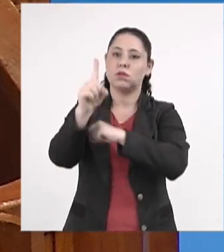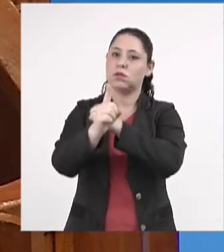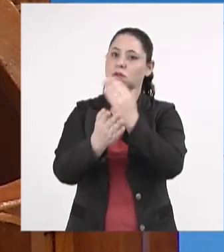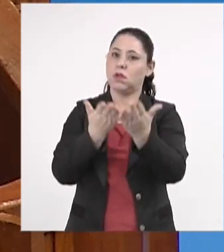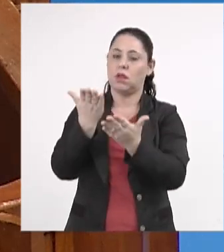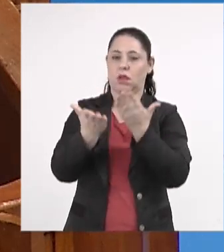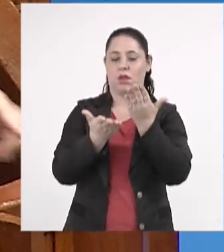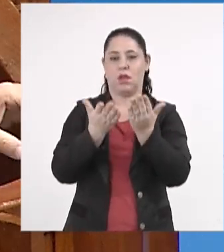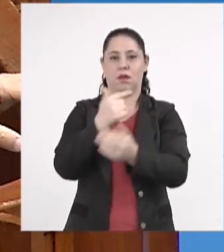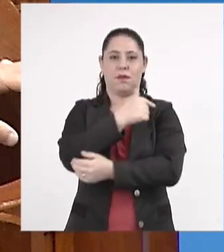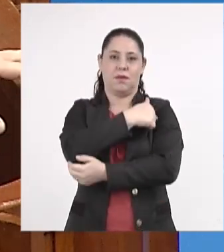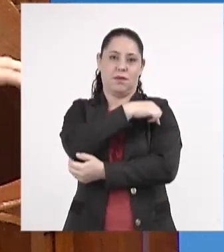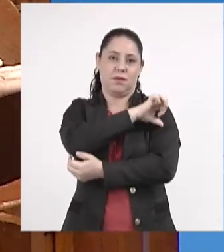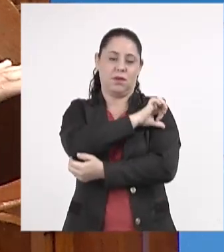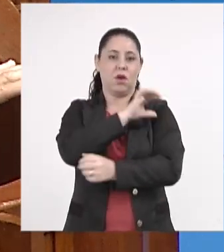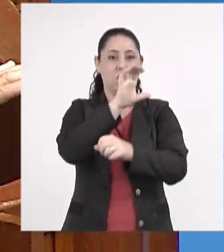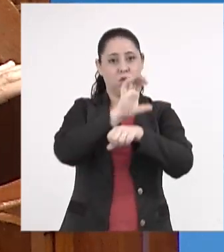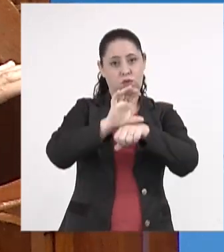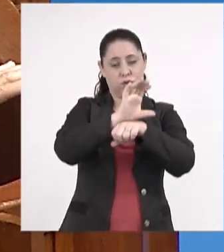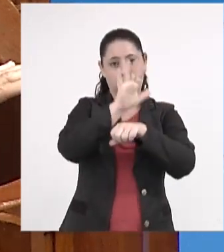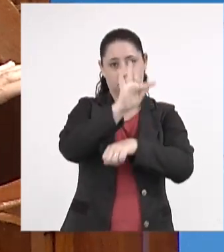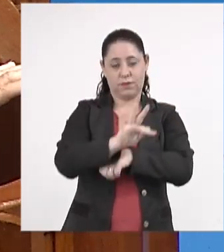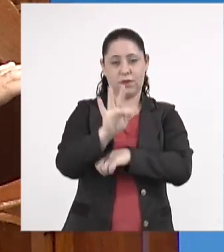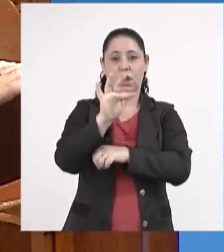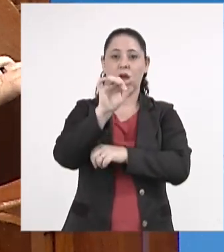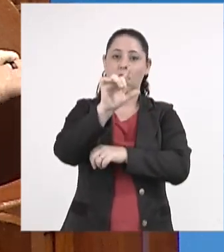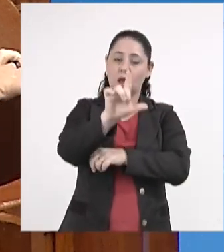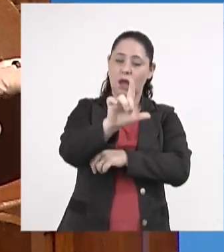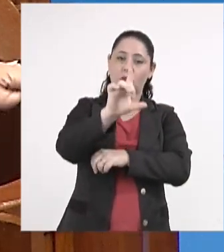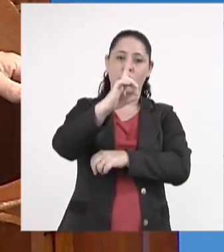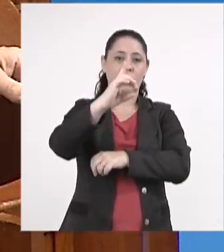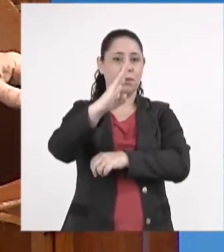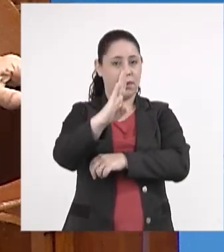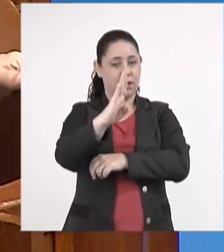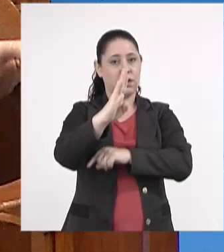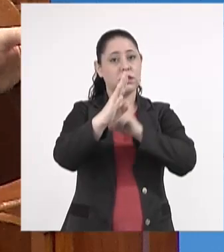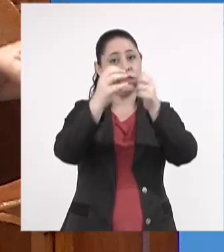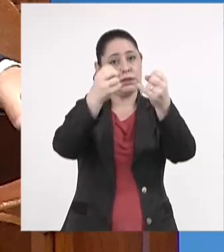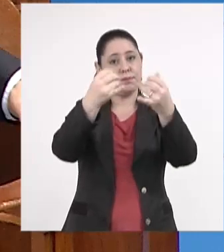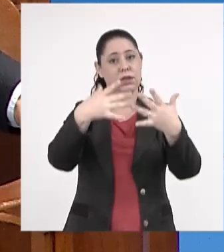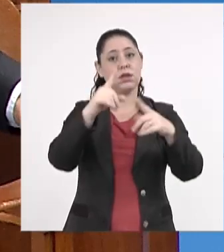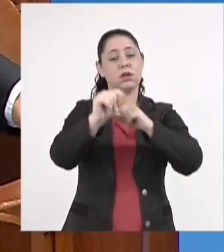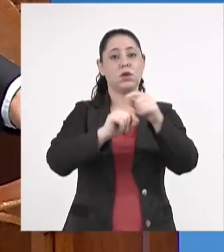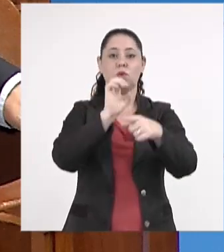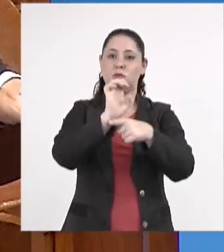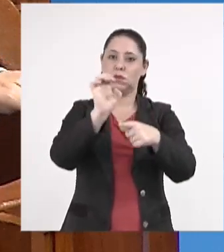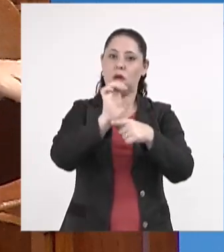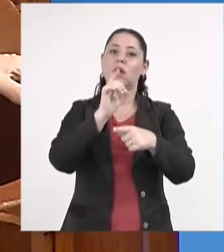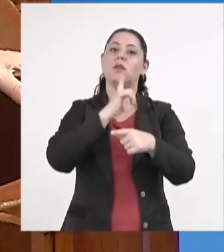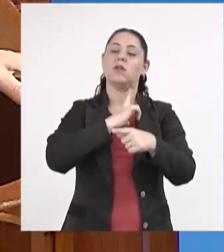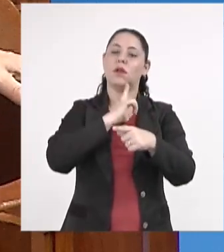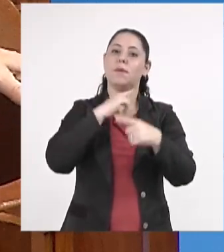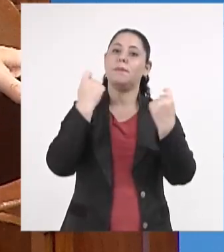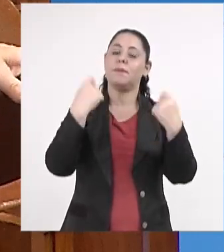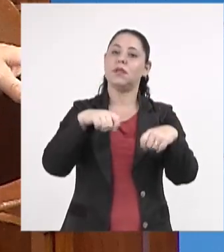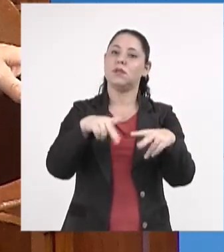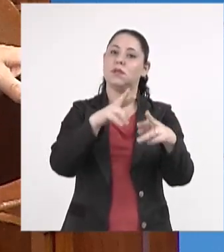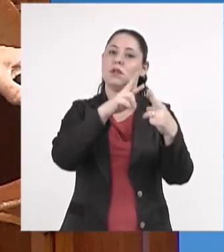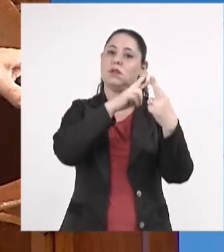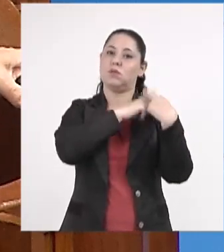fundamental. A Constituição, a LDB, dizem que o Estado tem que se